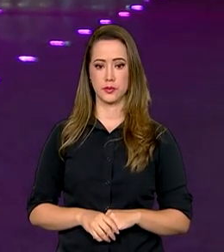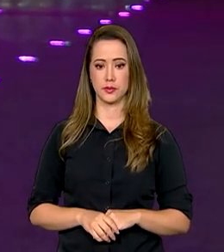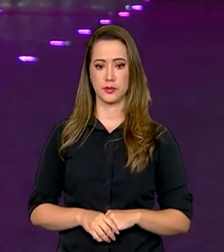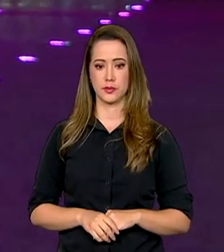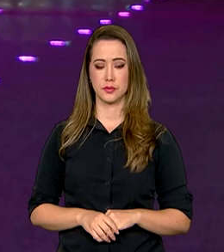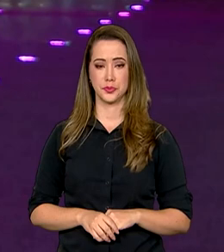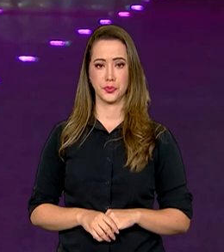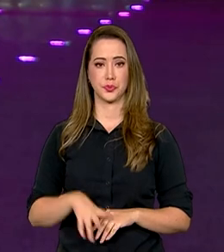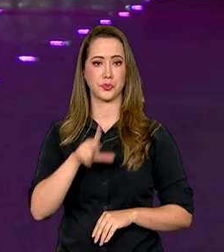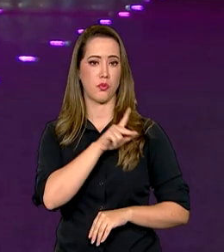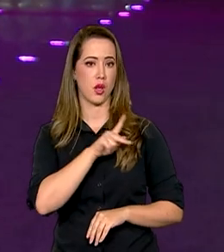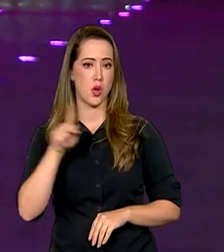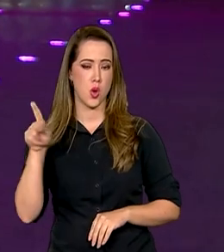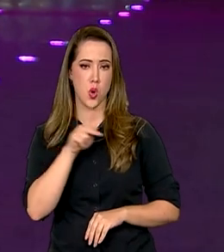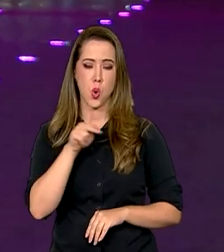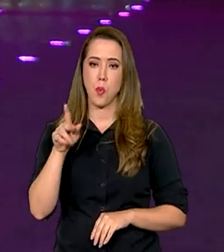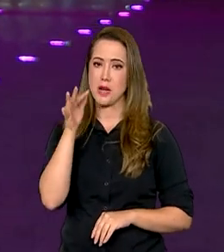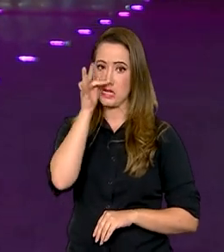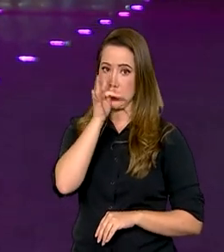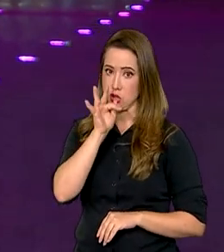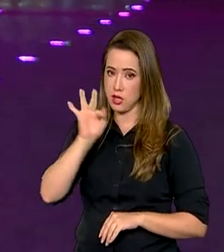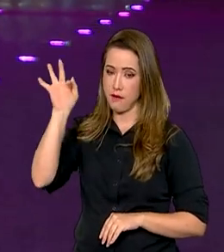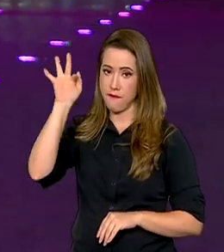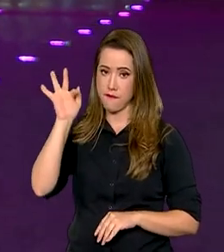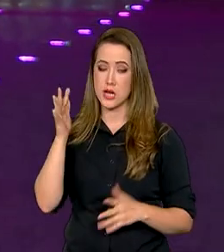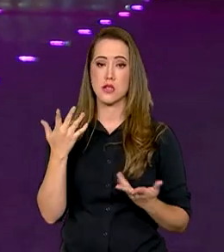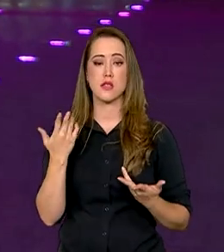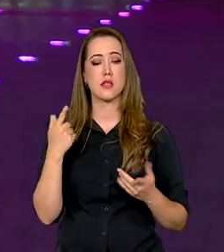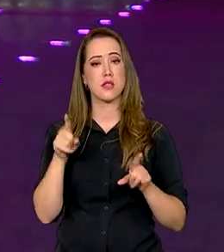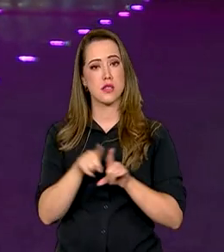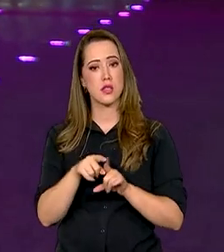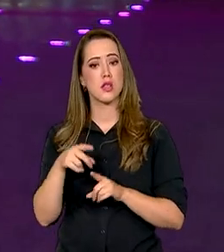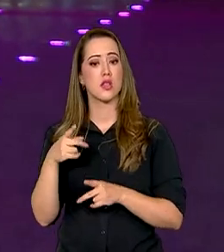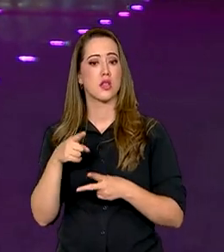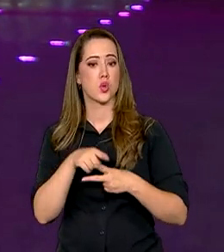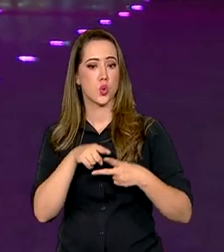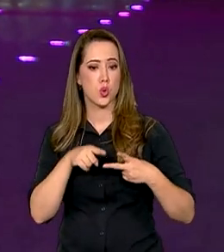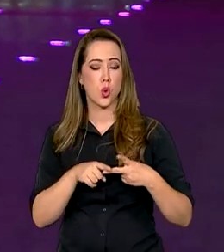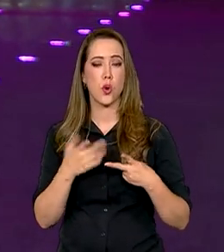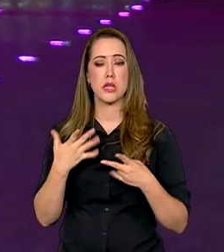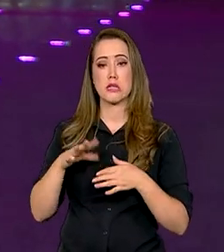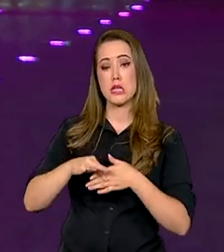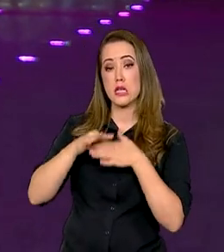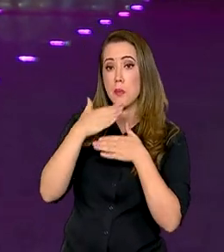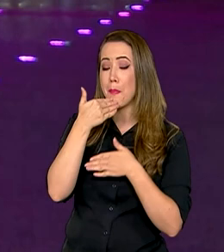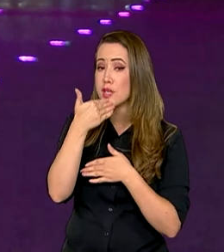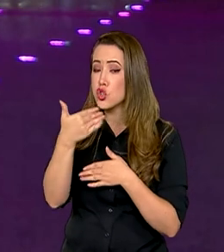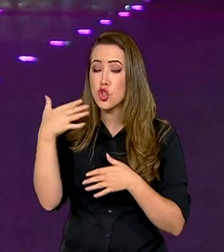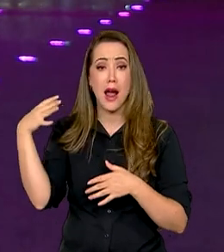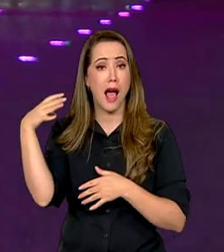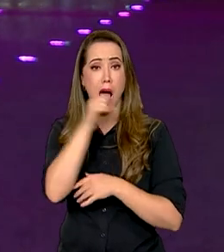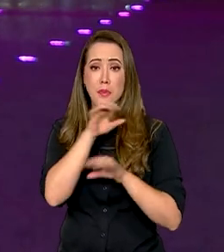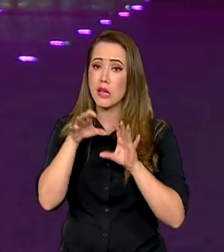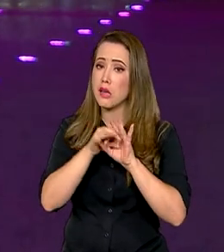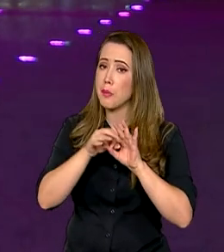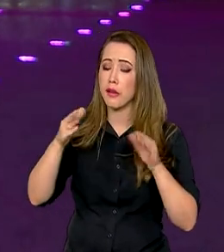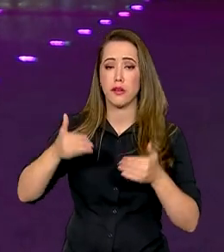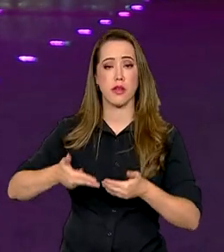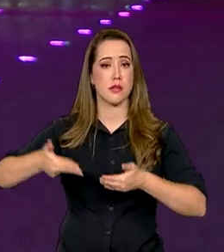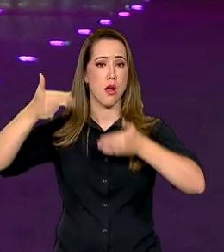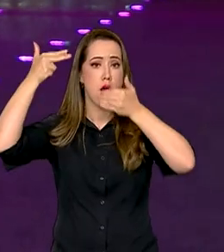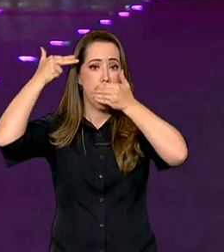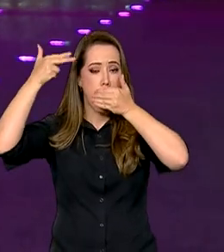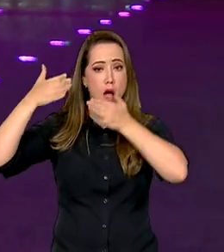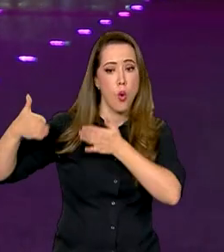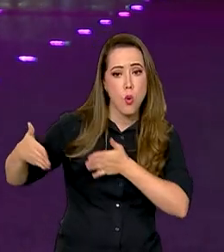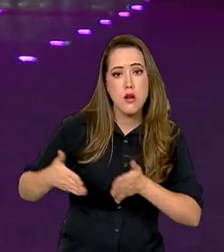O presidente francês Emmanuel Macron, os dois líderes defenderam a libertação imediata de reféns, a criação de um corredor